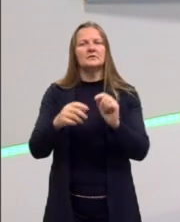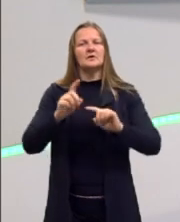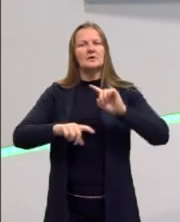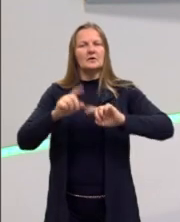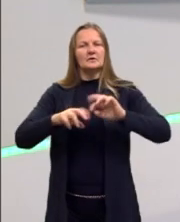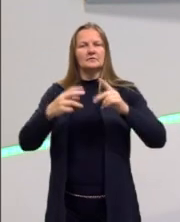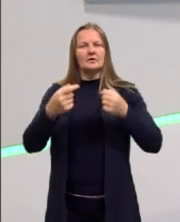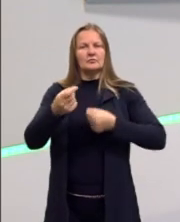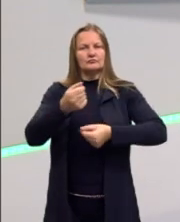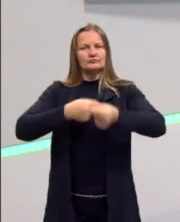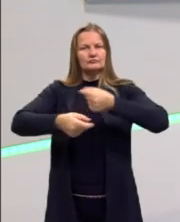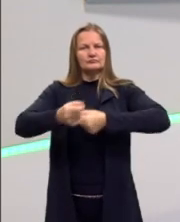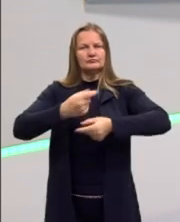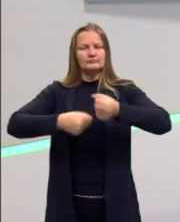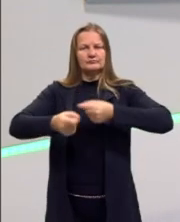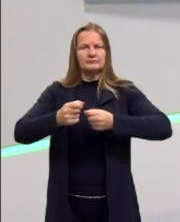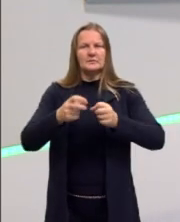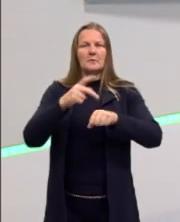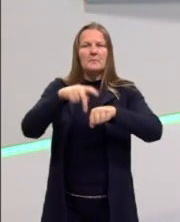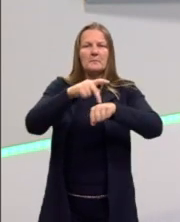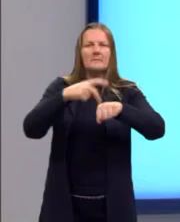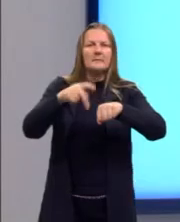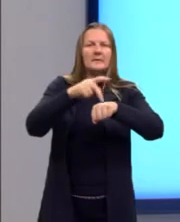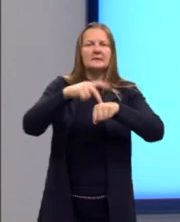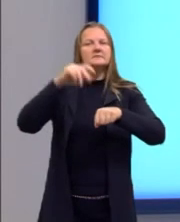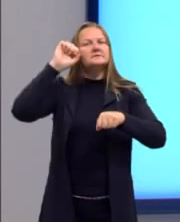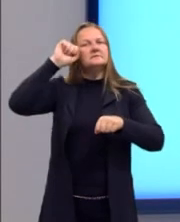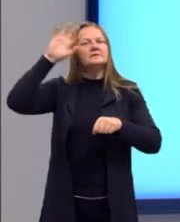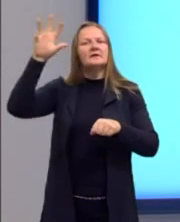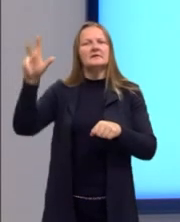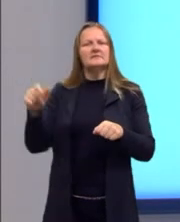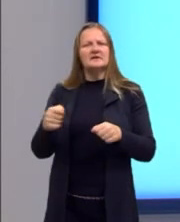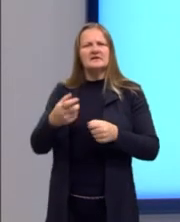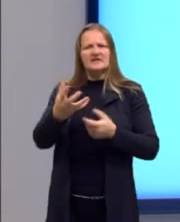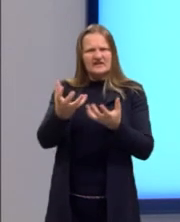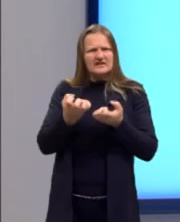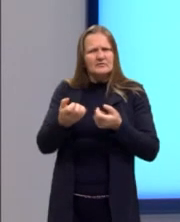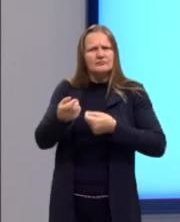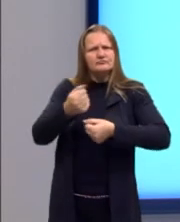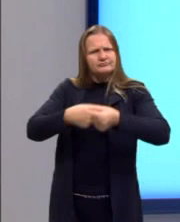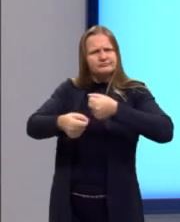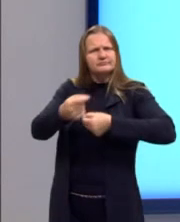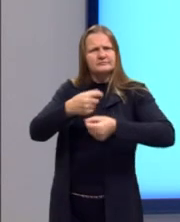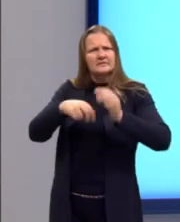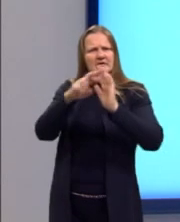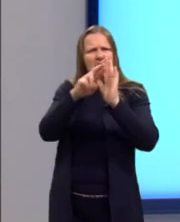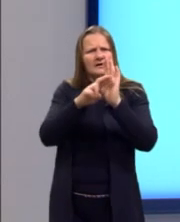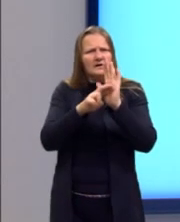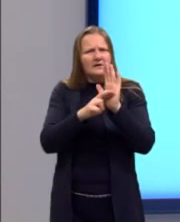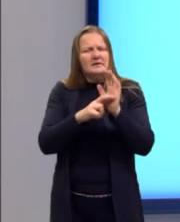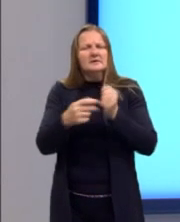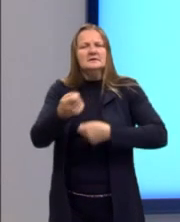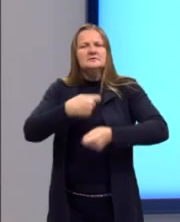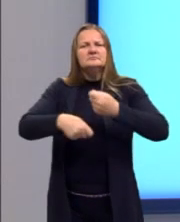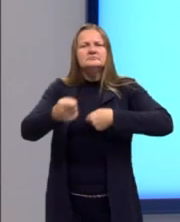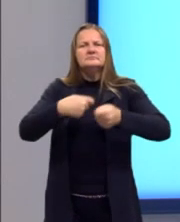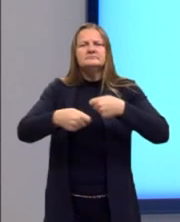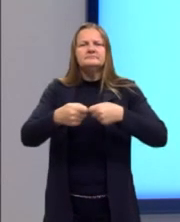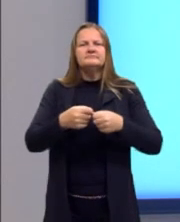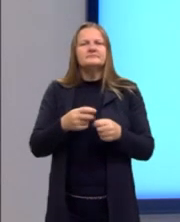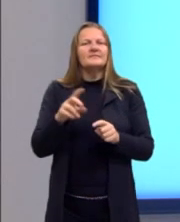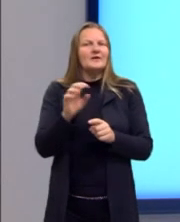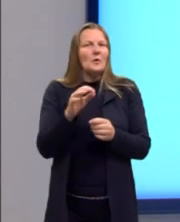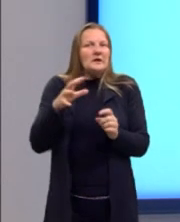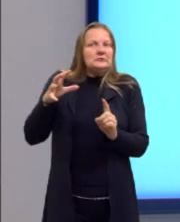comercial com os países africanos. E eles não queriam regular esta atividade, eles queriam